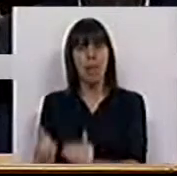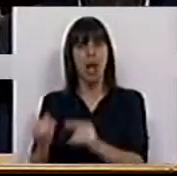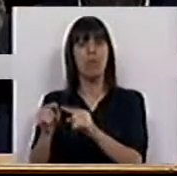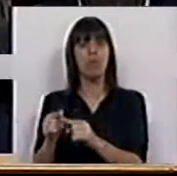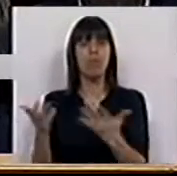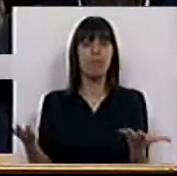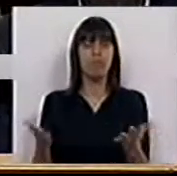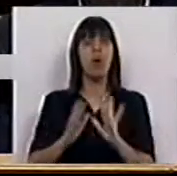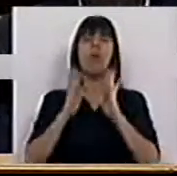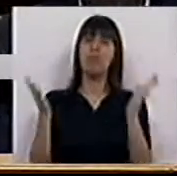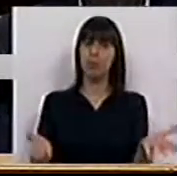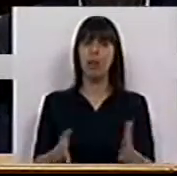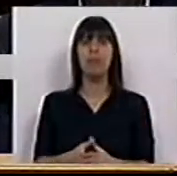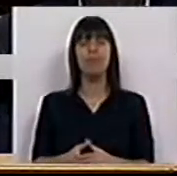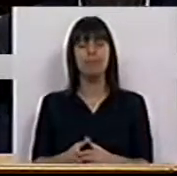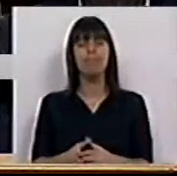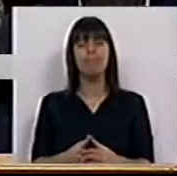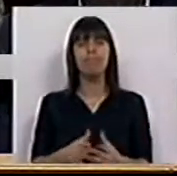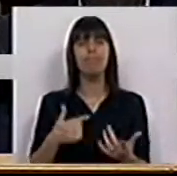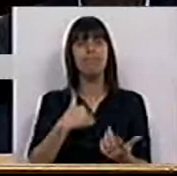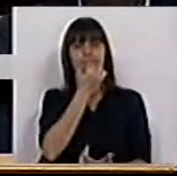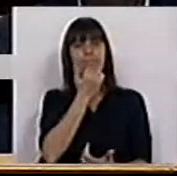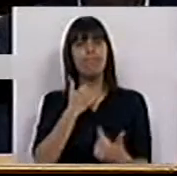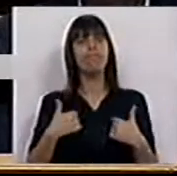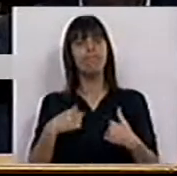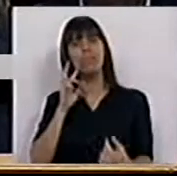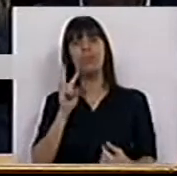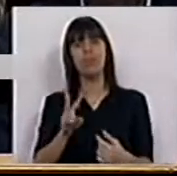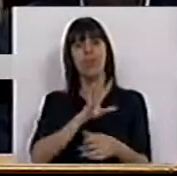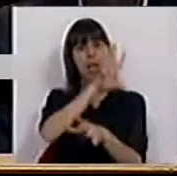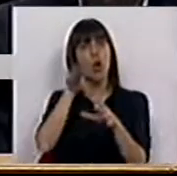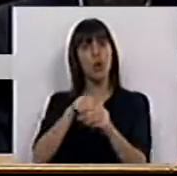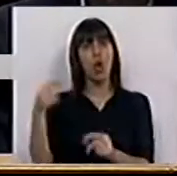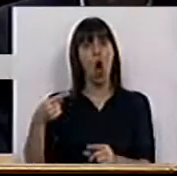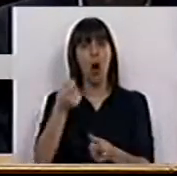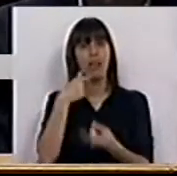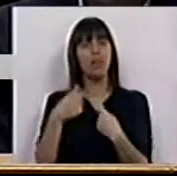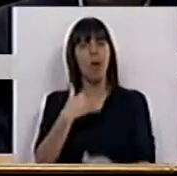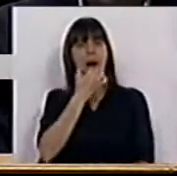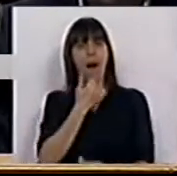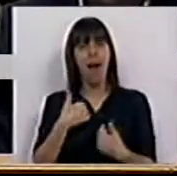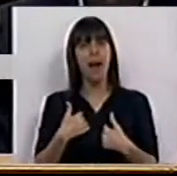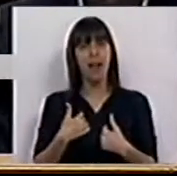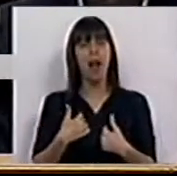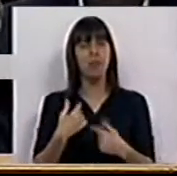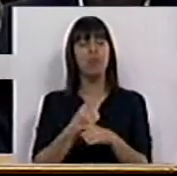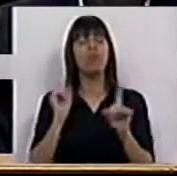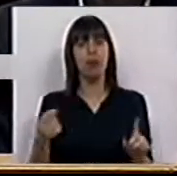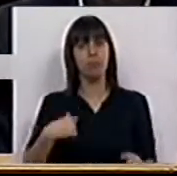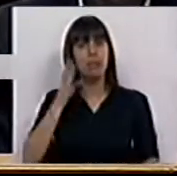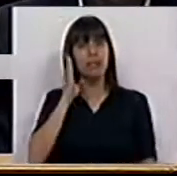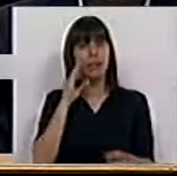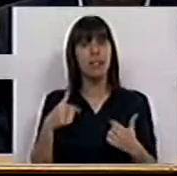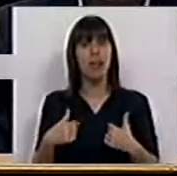e, portanto, é com muito agrado que nós vemos a inclusão da Ordem de Farmacêuticos. Porque nós